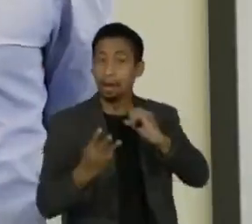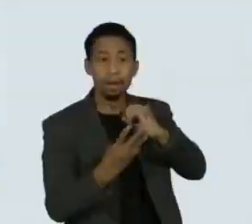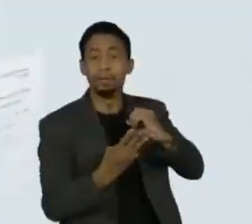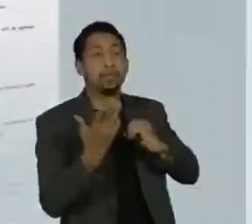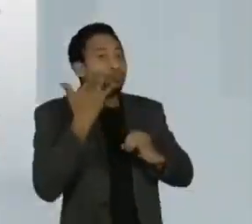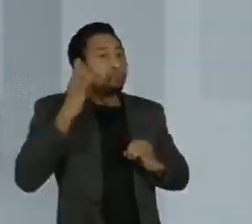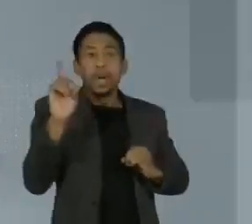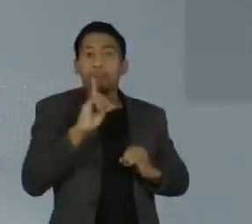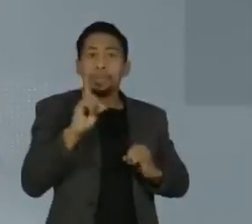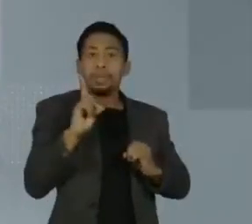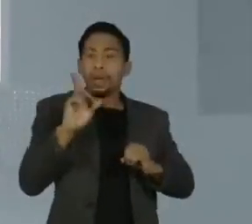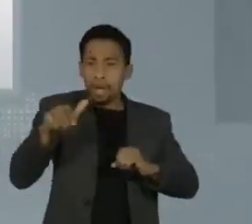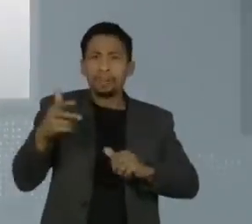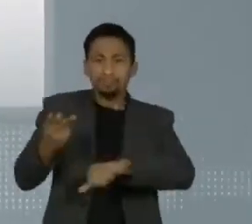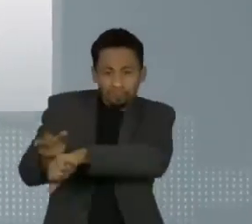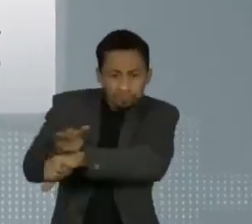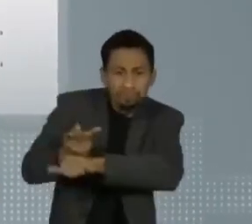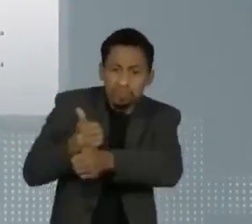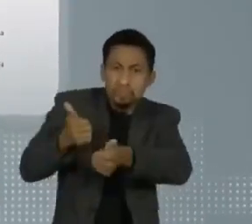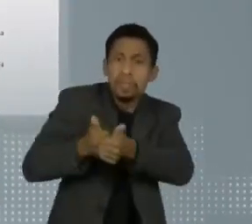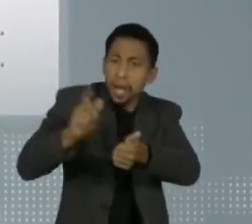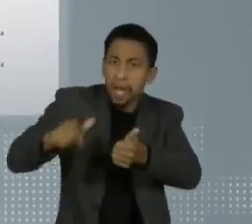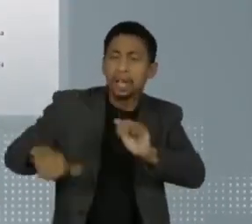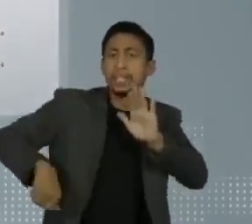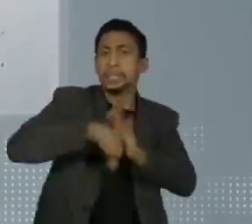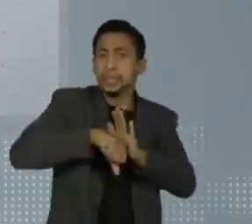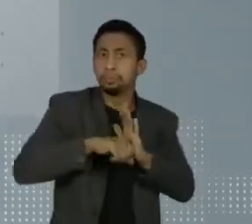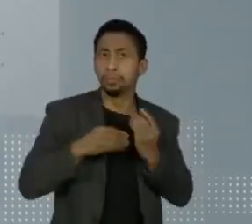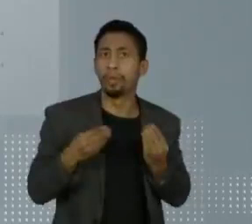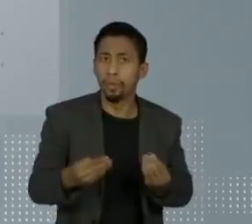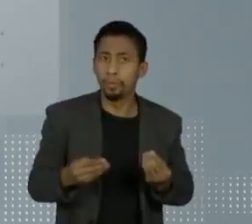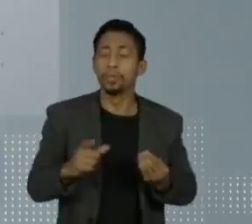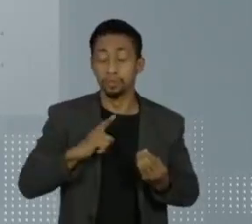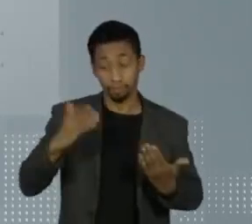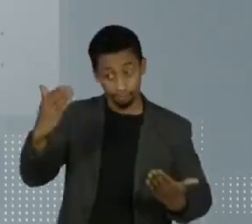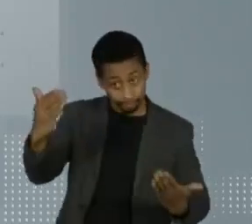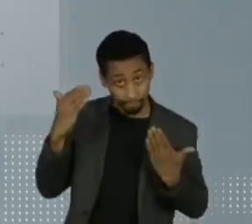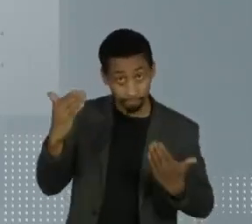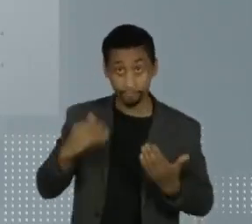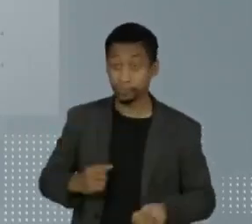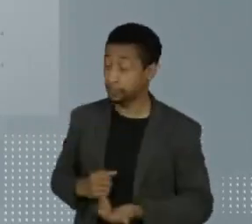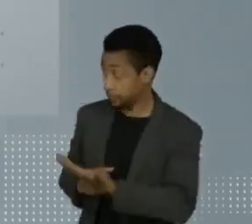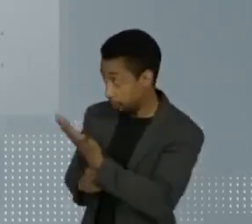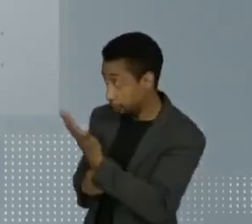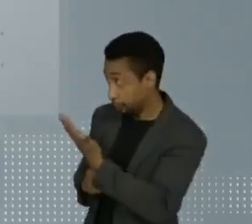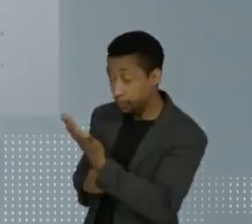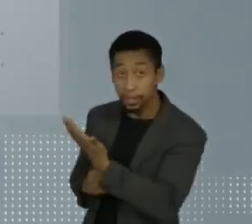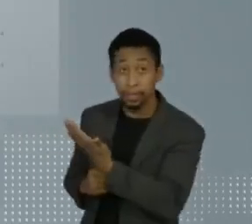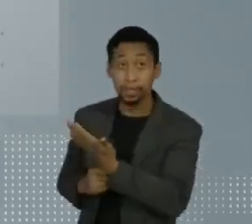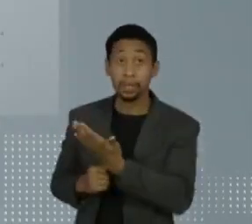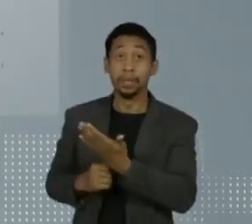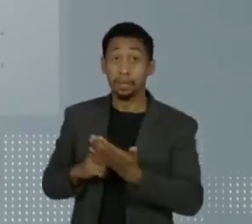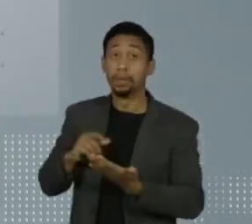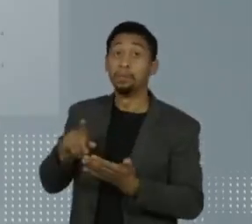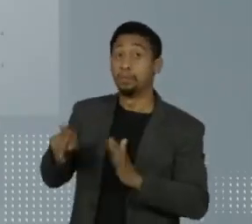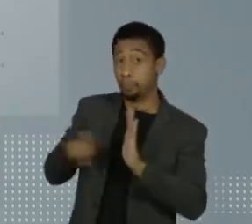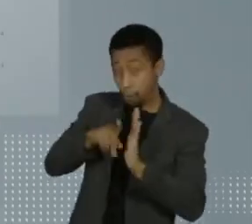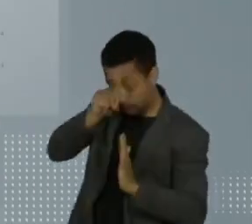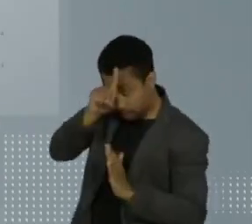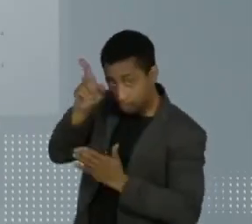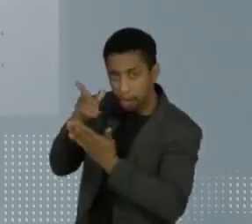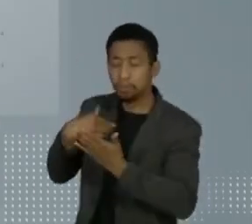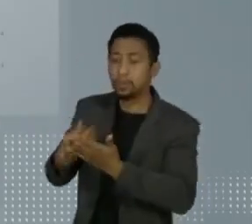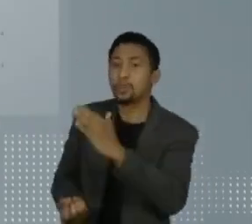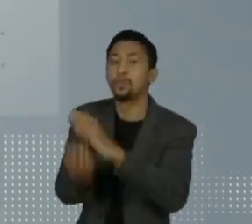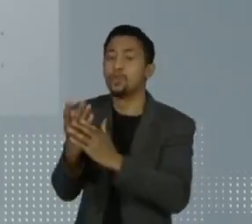procurado. Segundo o relatório do Ministério Público, há evidências de que Franz Stengel montou uma complexa estrutura para